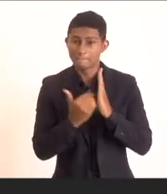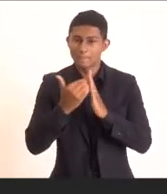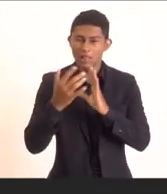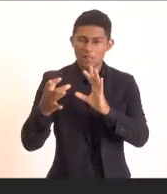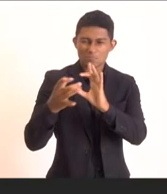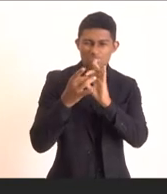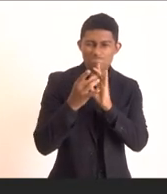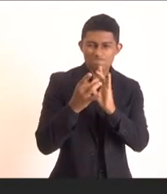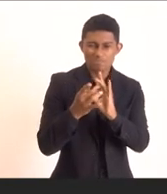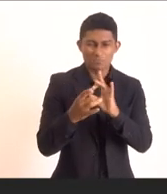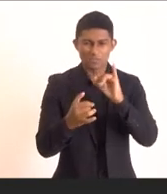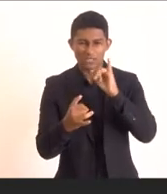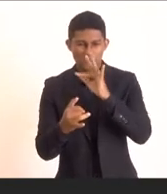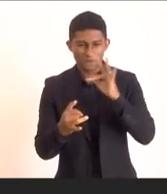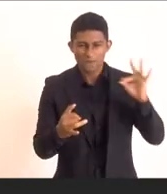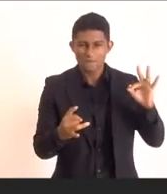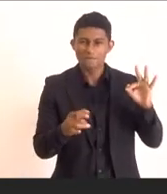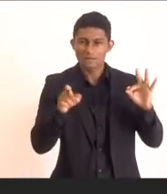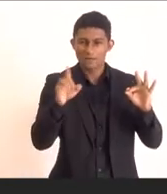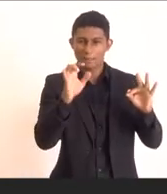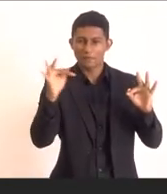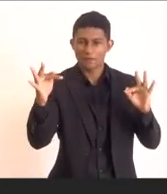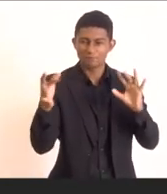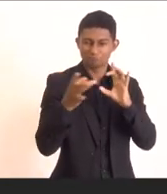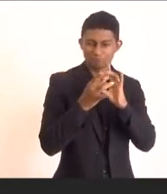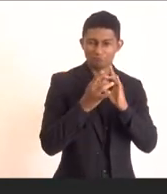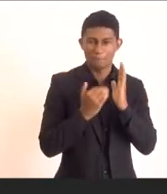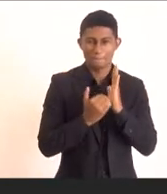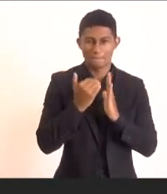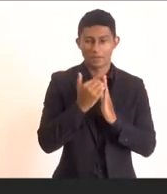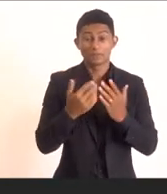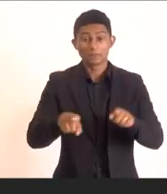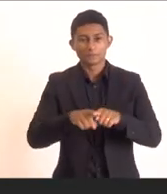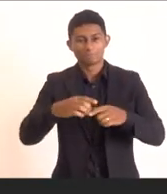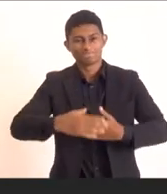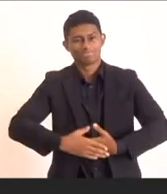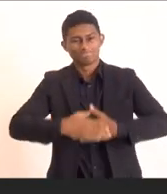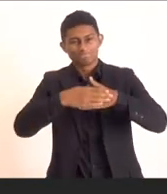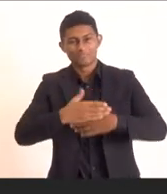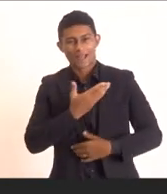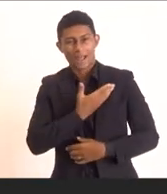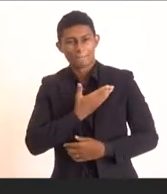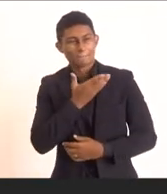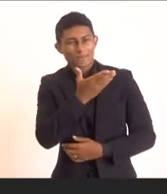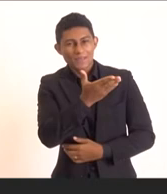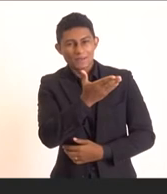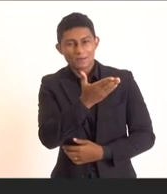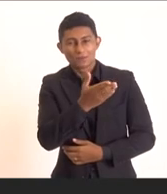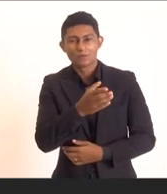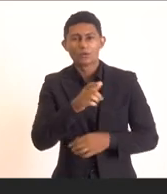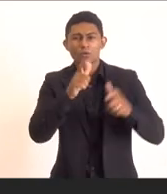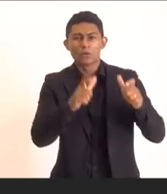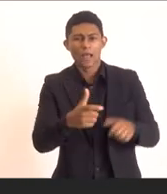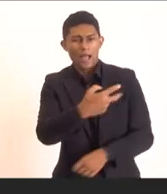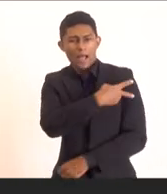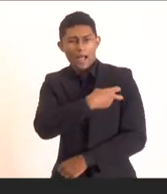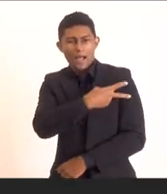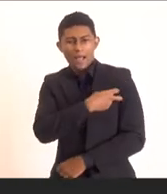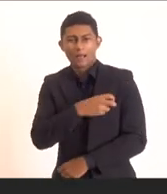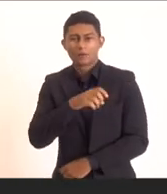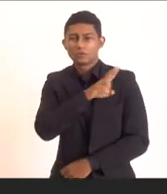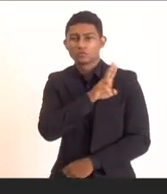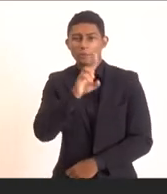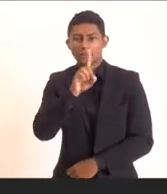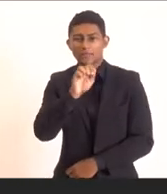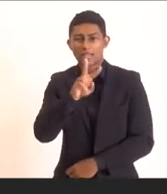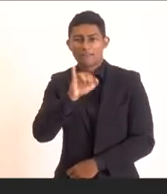do Instituto Federal do Rio de Janeiro. cumprimentar o meu amigo e diretor Geraldo Campos Arraial do Cabo, Davi Barreto e